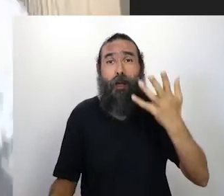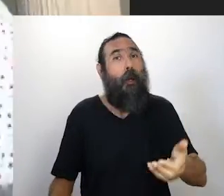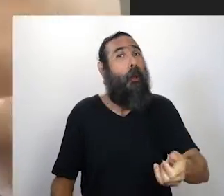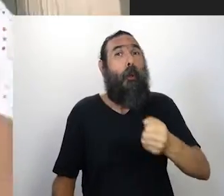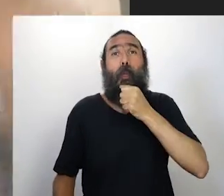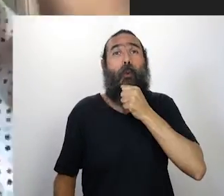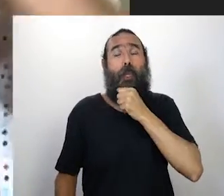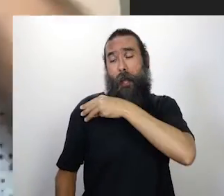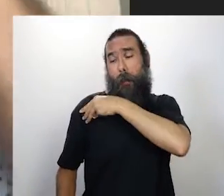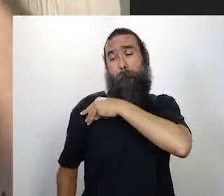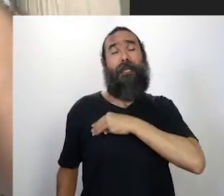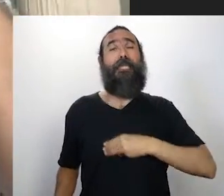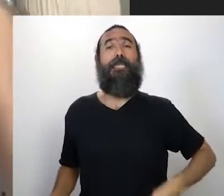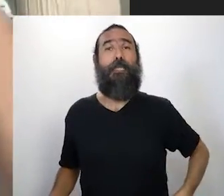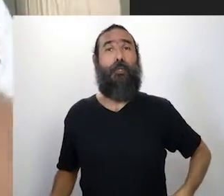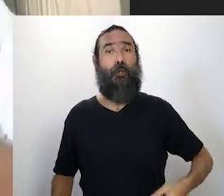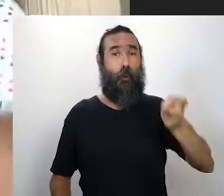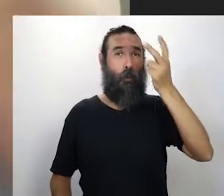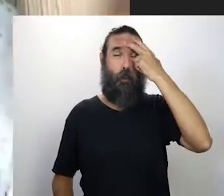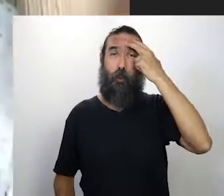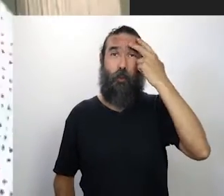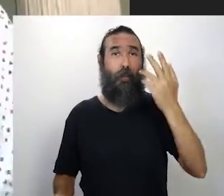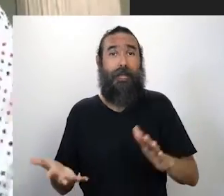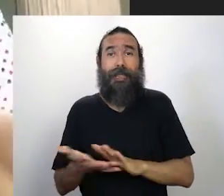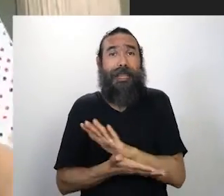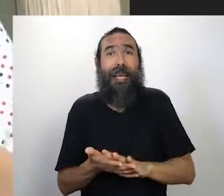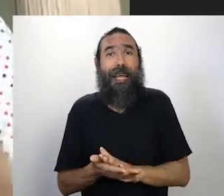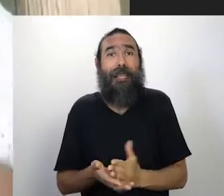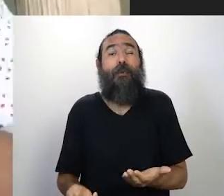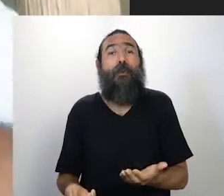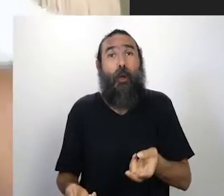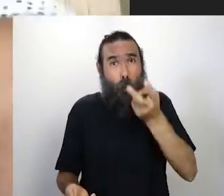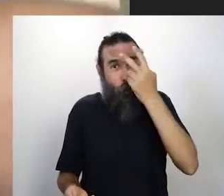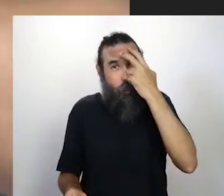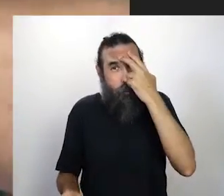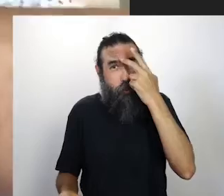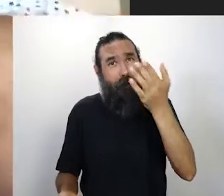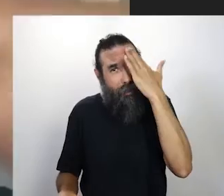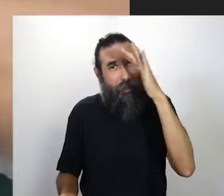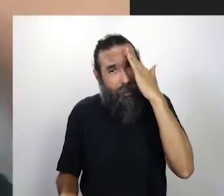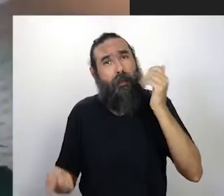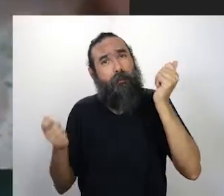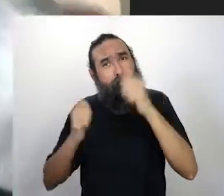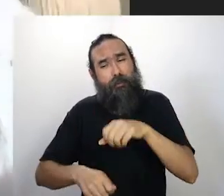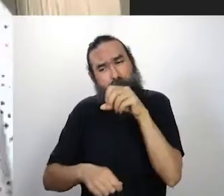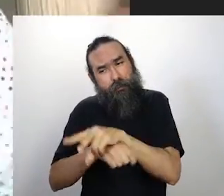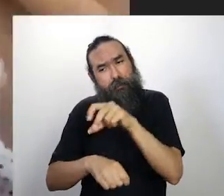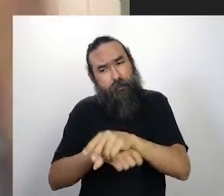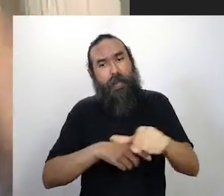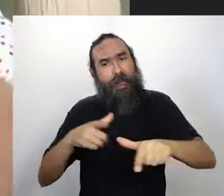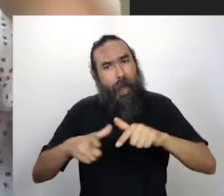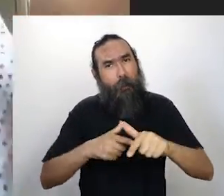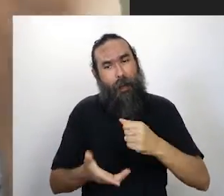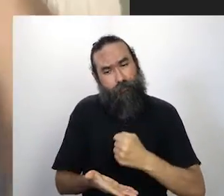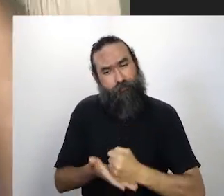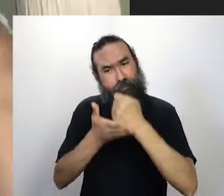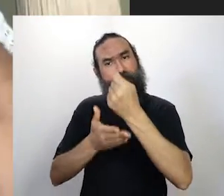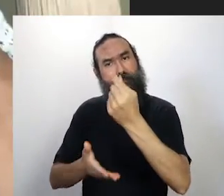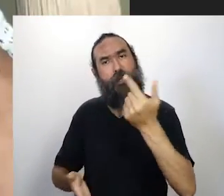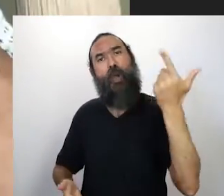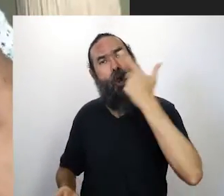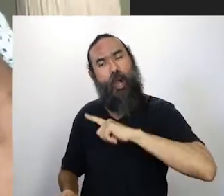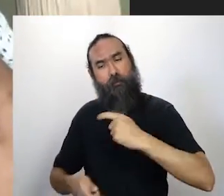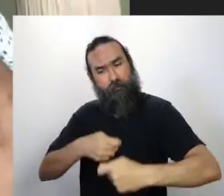da Cultura, sem ter nada que possa realmente, porque cultura ela gera emprego, quantas milhares de empregos nós geramos,